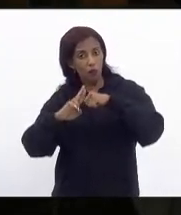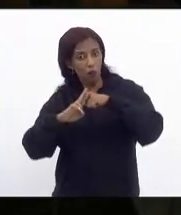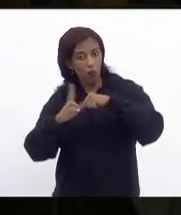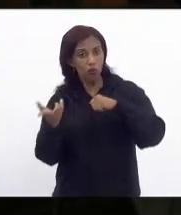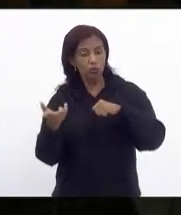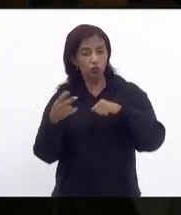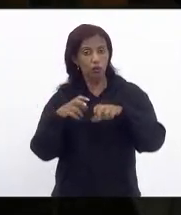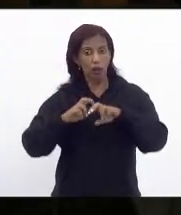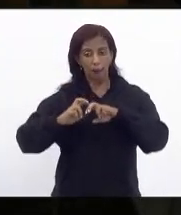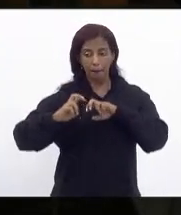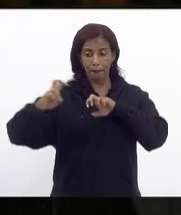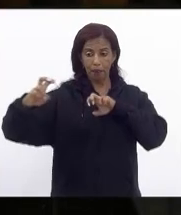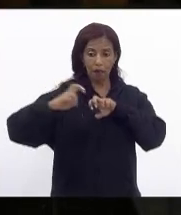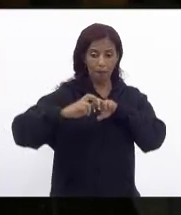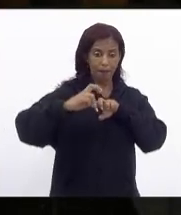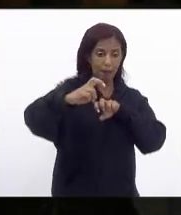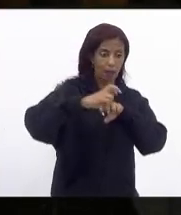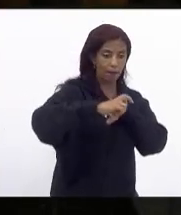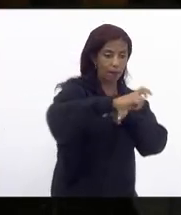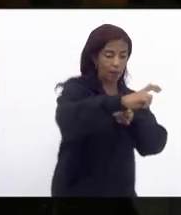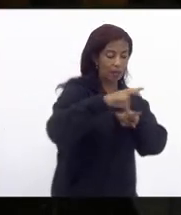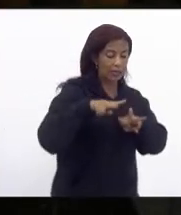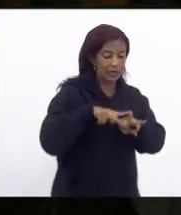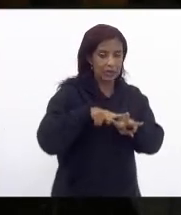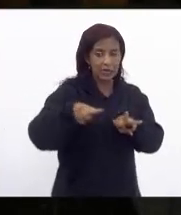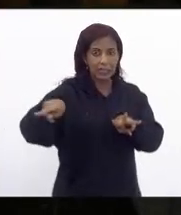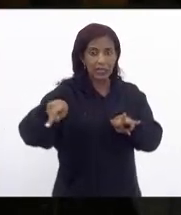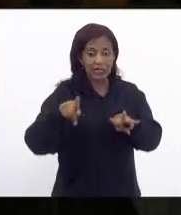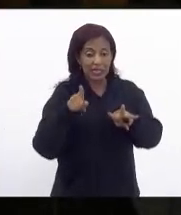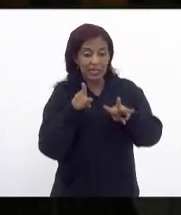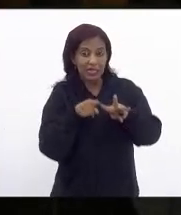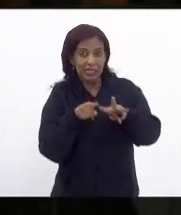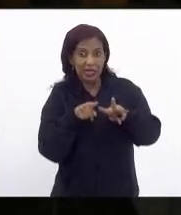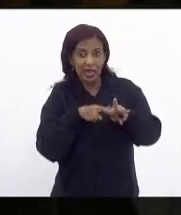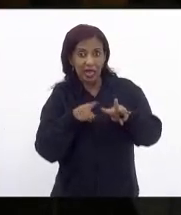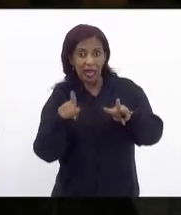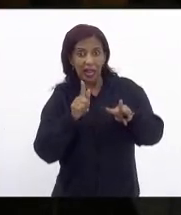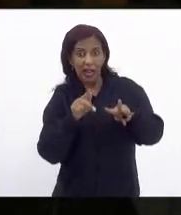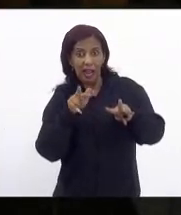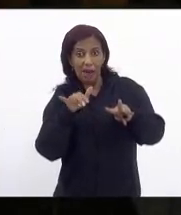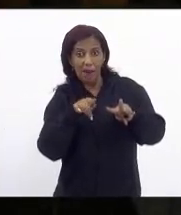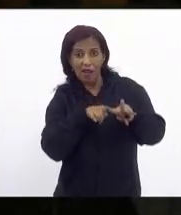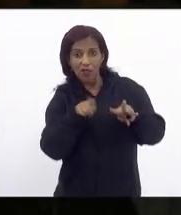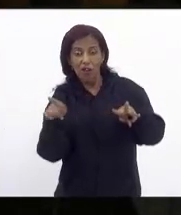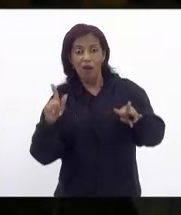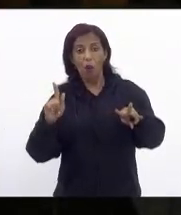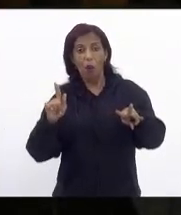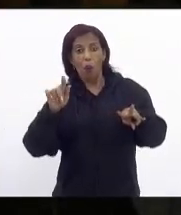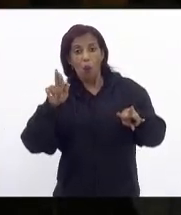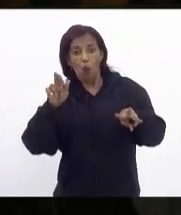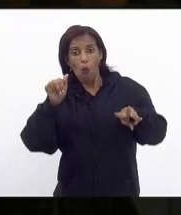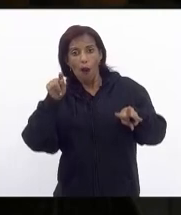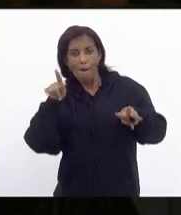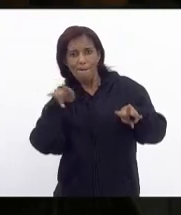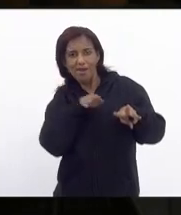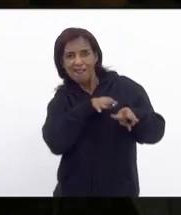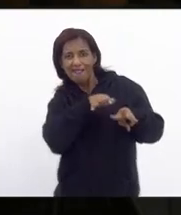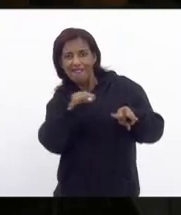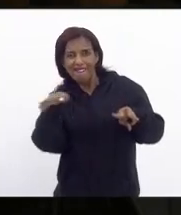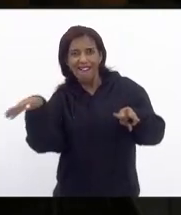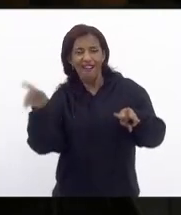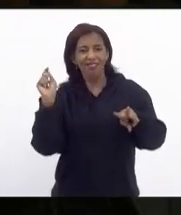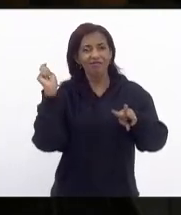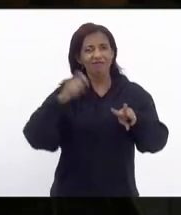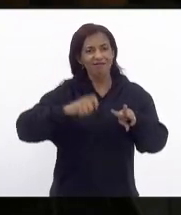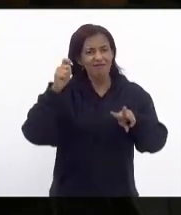tem uma ainda tem uma perna adicional que é o que vai para a Guapimirim que ela finalmente voltou a funcionar depois de muito tempo parado e